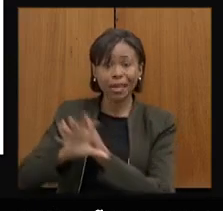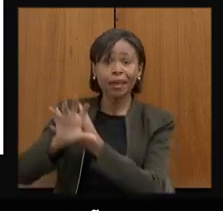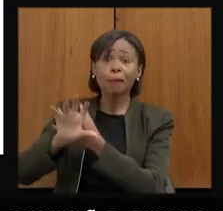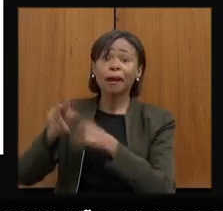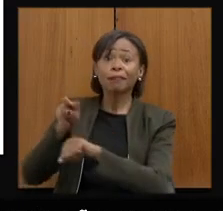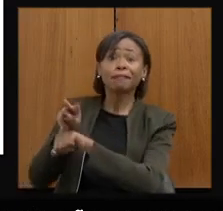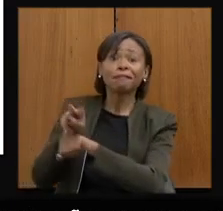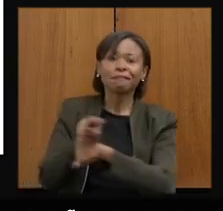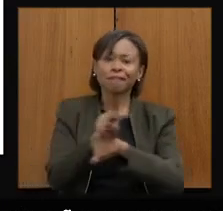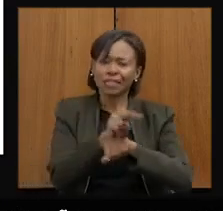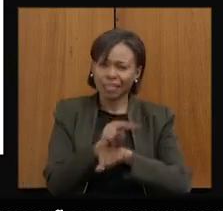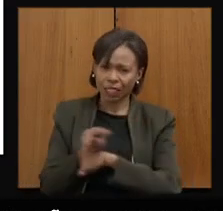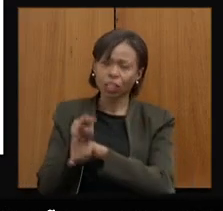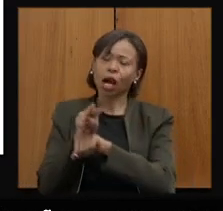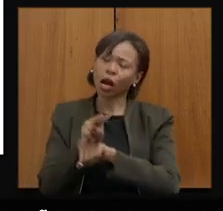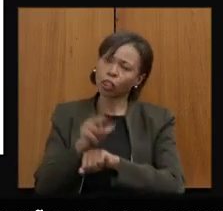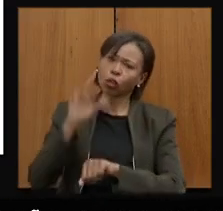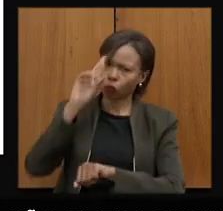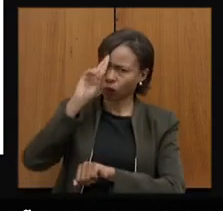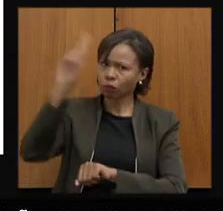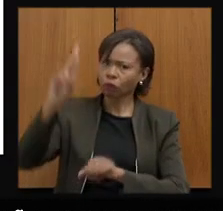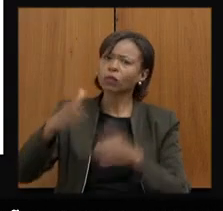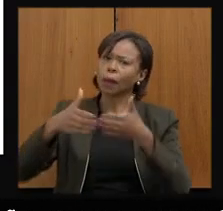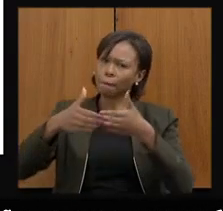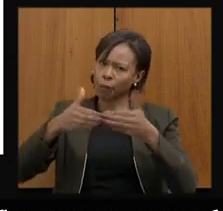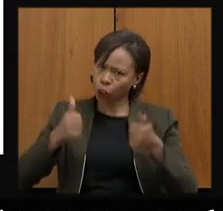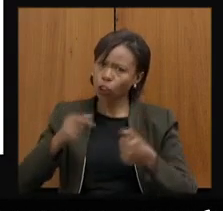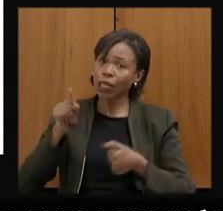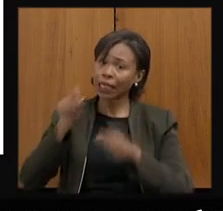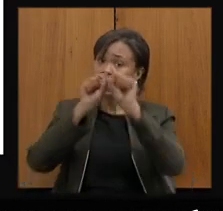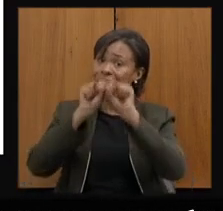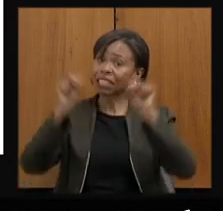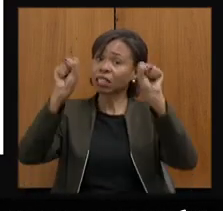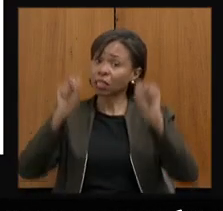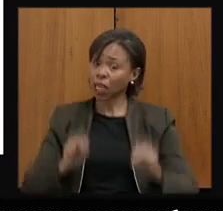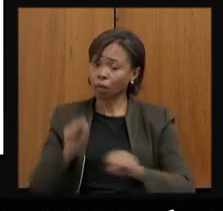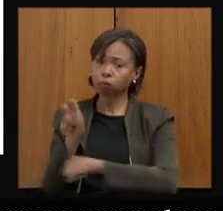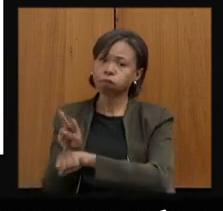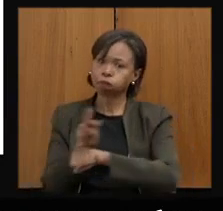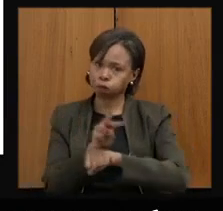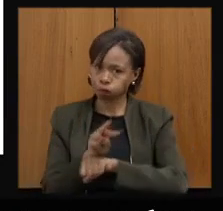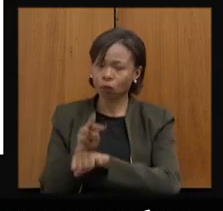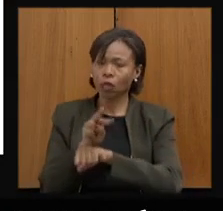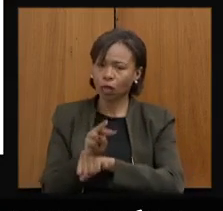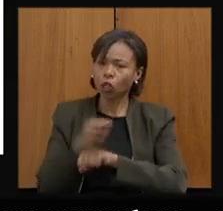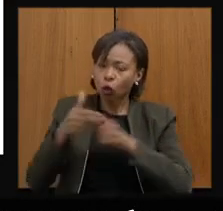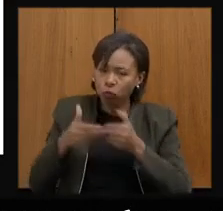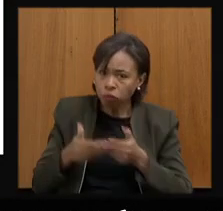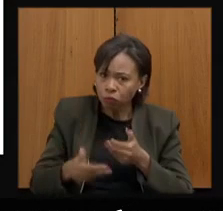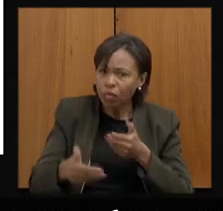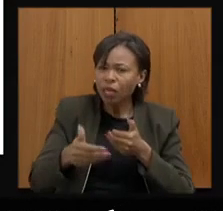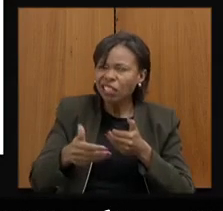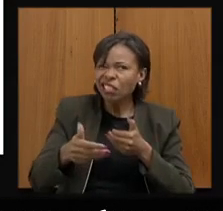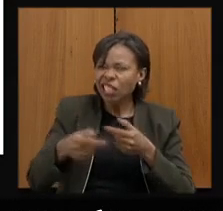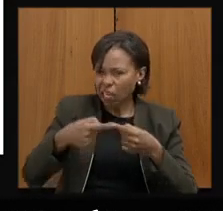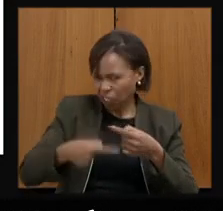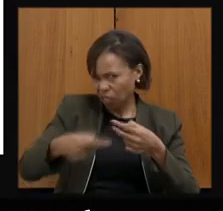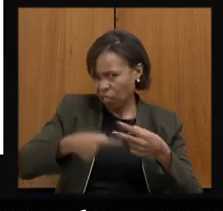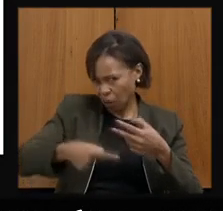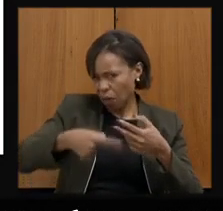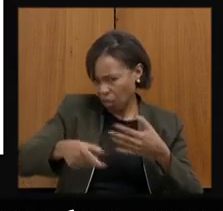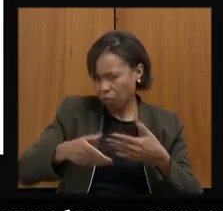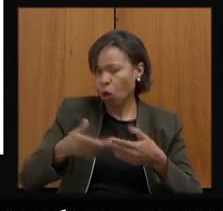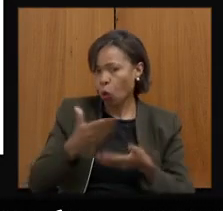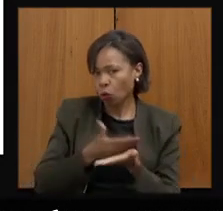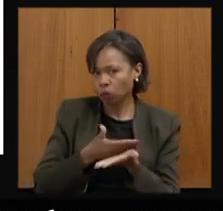diretores de nossa rede, esses termos de compromisso começam a ser executados agora ao longo das próximas semanas, e